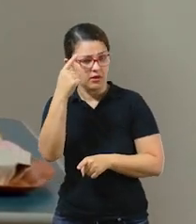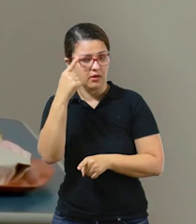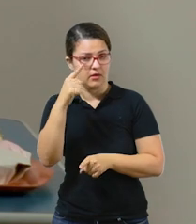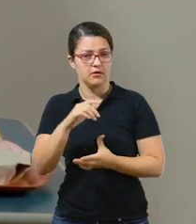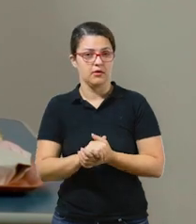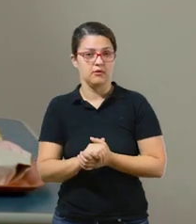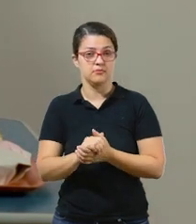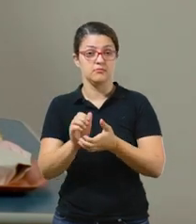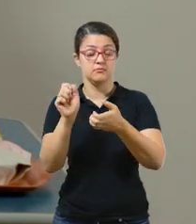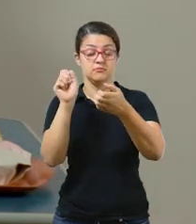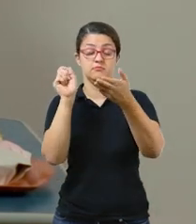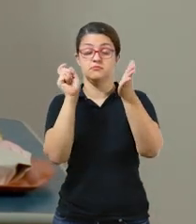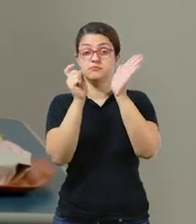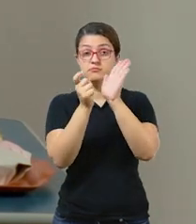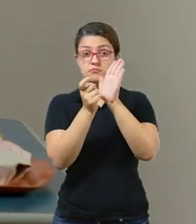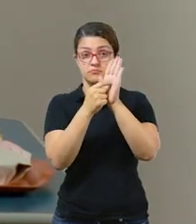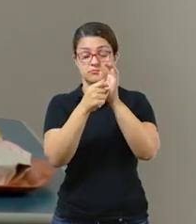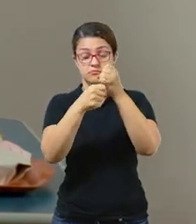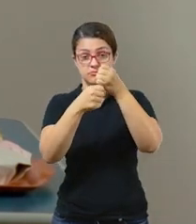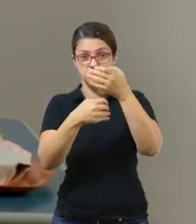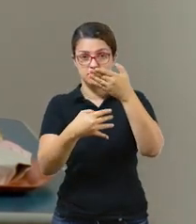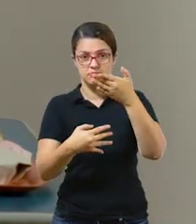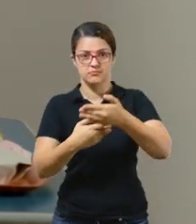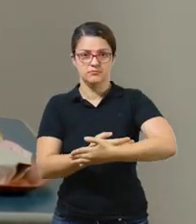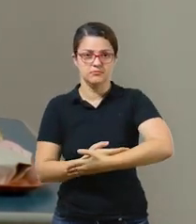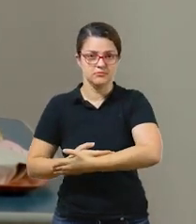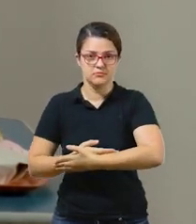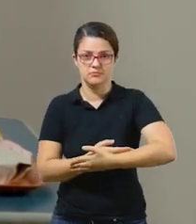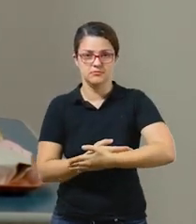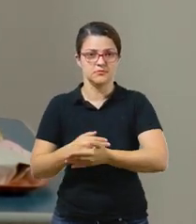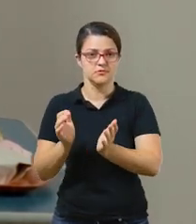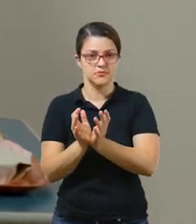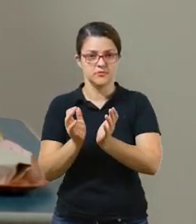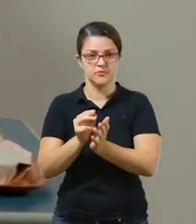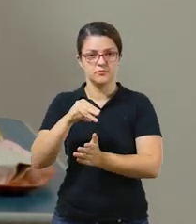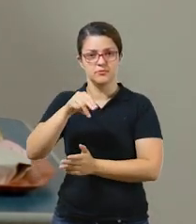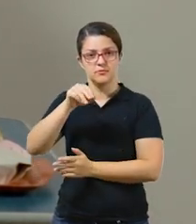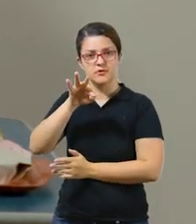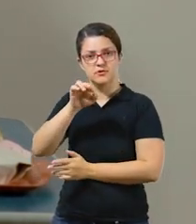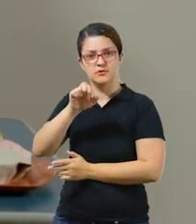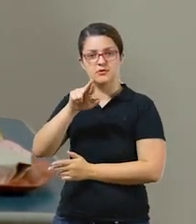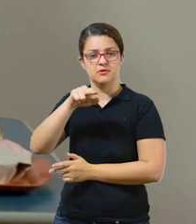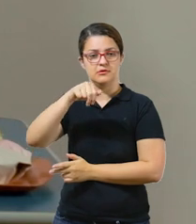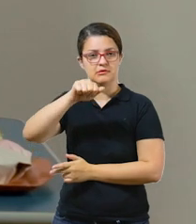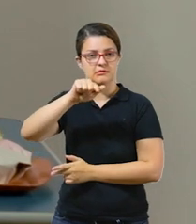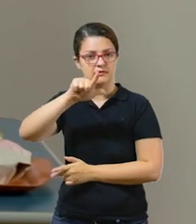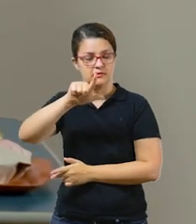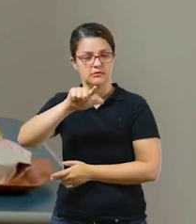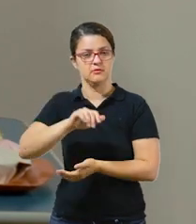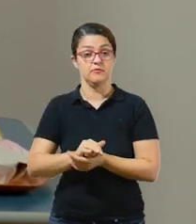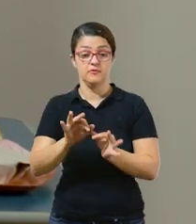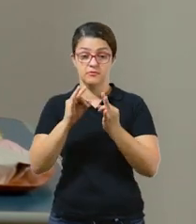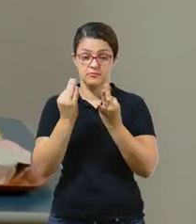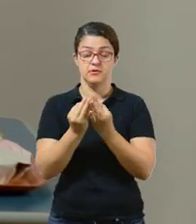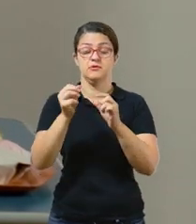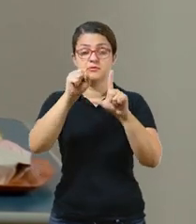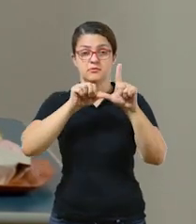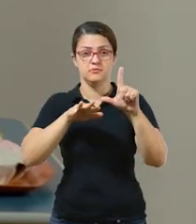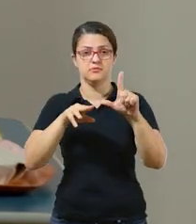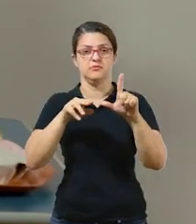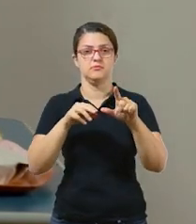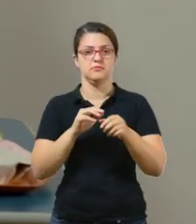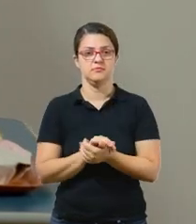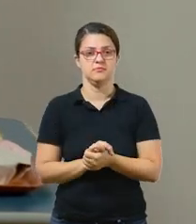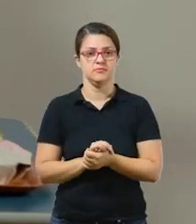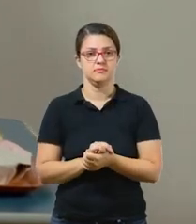clique no ícone do berçário 1, 2 e o maternal. Compartilhe o link lição de casa com parentes e amigos e mandem as fotos para as professoras das